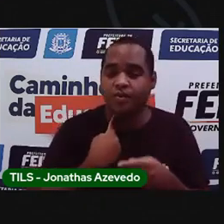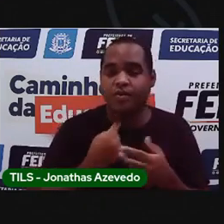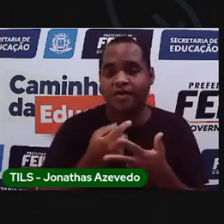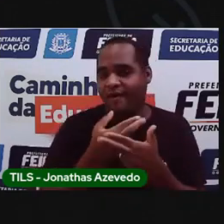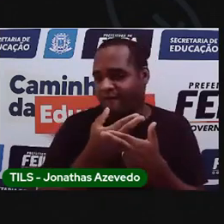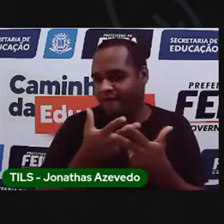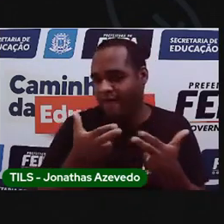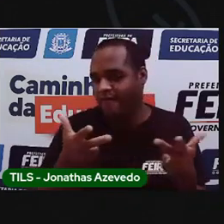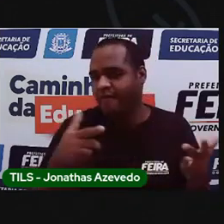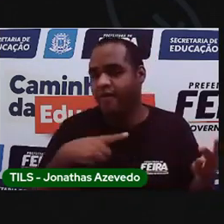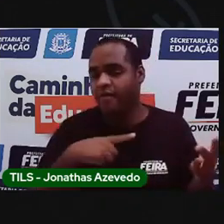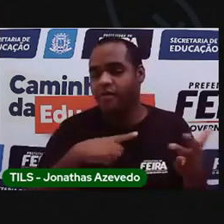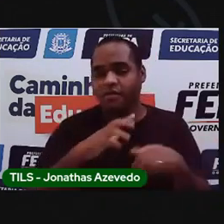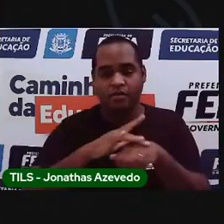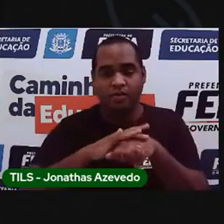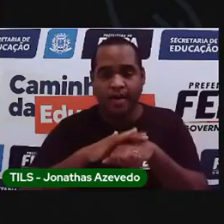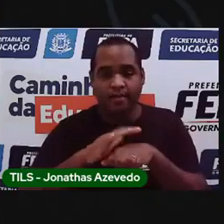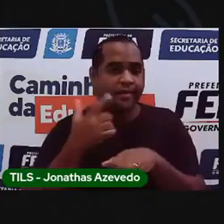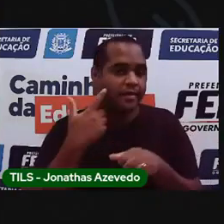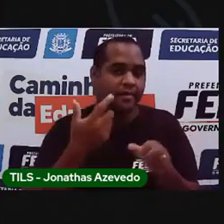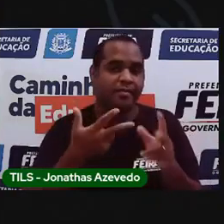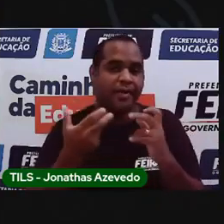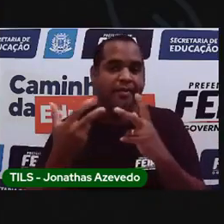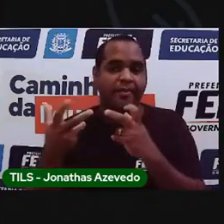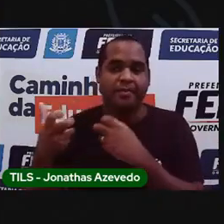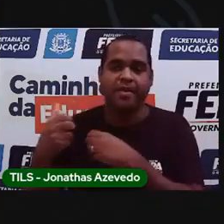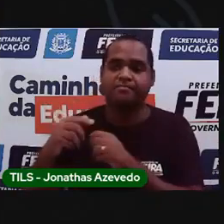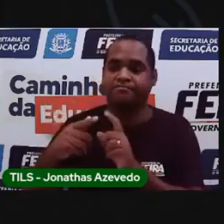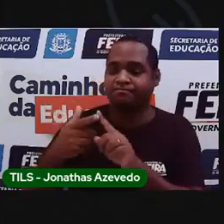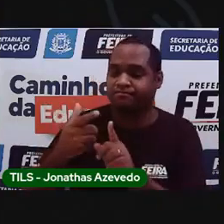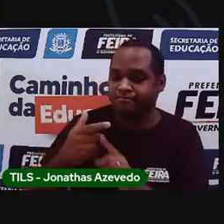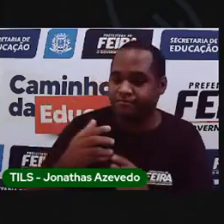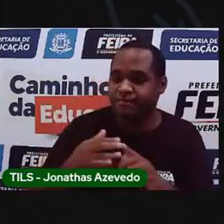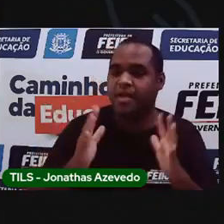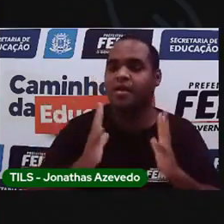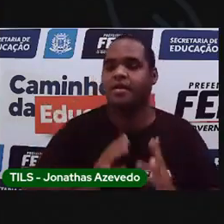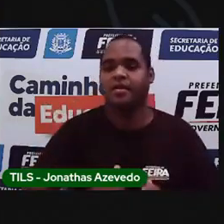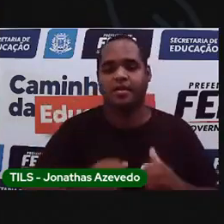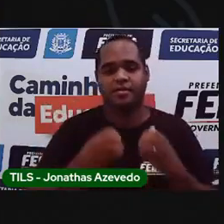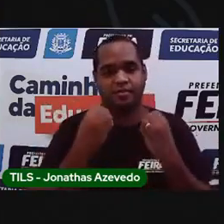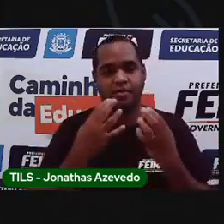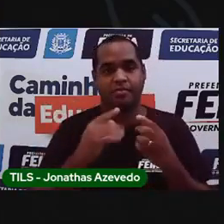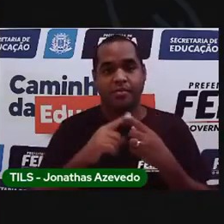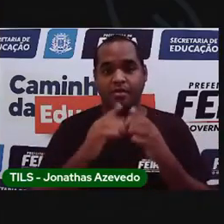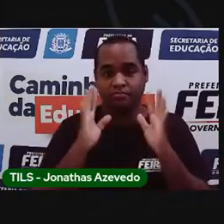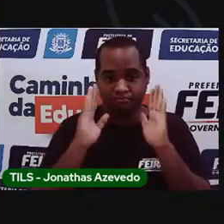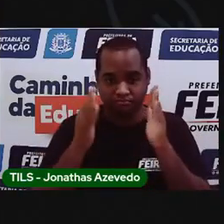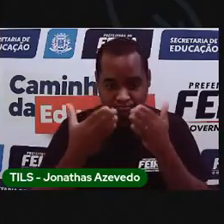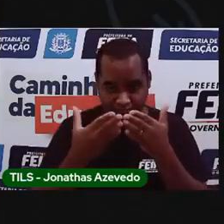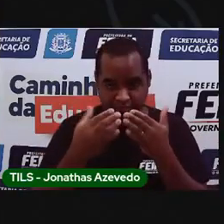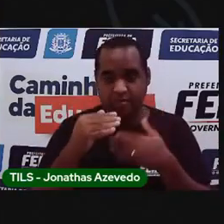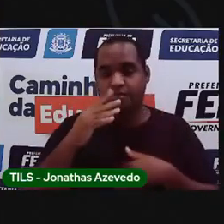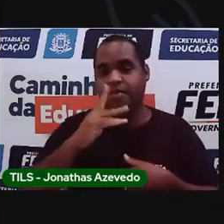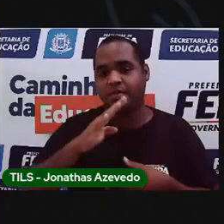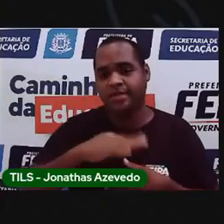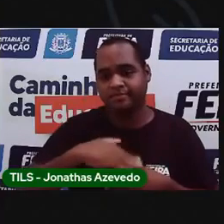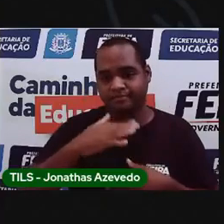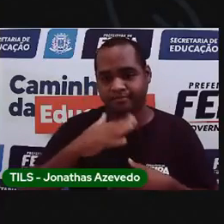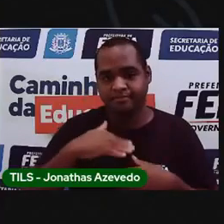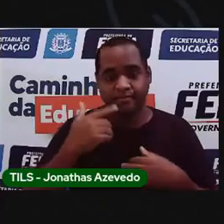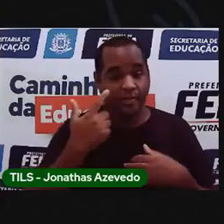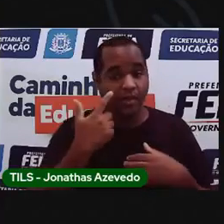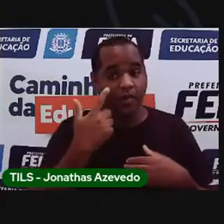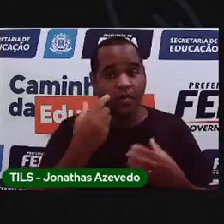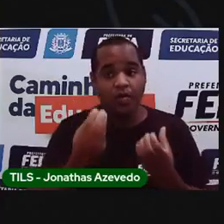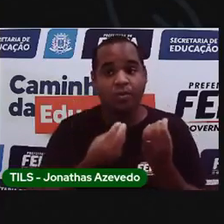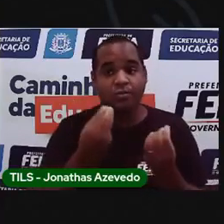até doenças, assim, entre os dedinhos e tal. Mas agora a gente vai focar na pimenta. Olha pra aqui agora como ficou, Tá